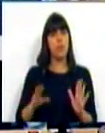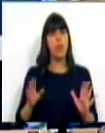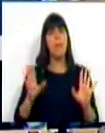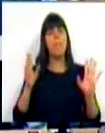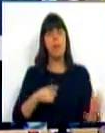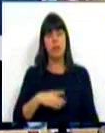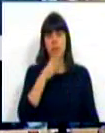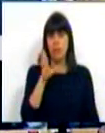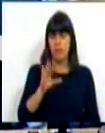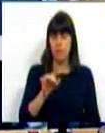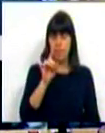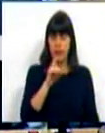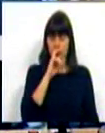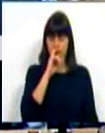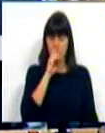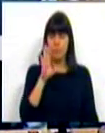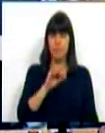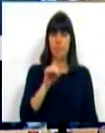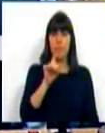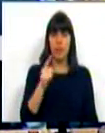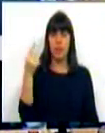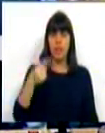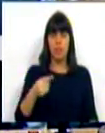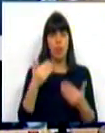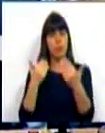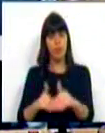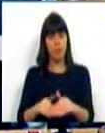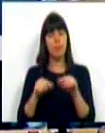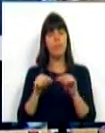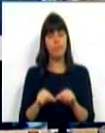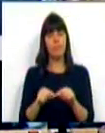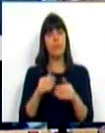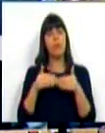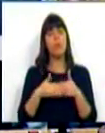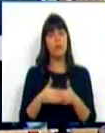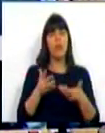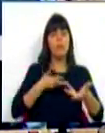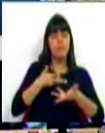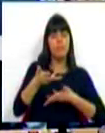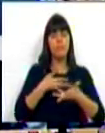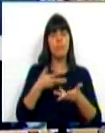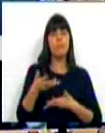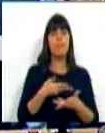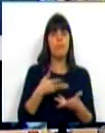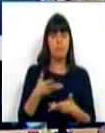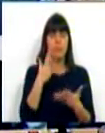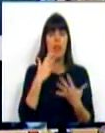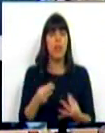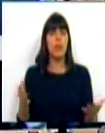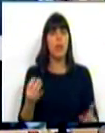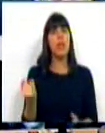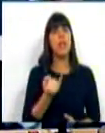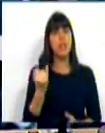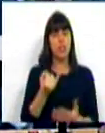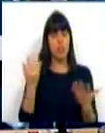Mas, devo dizer, mais do que isso, e mais do que impor tetos, esta foi um processo negocial com, naturalmente, as